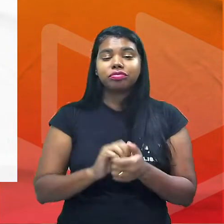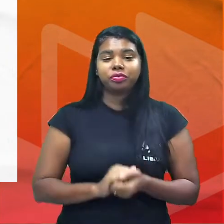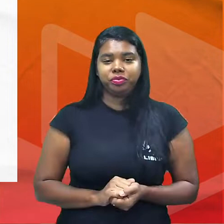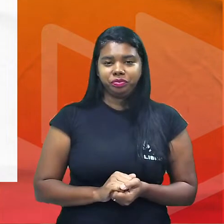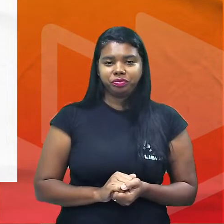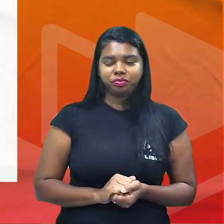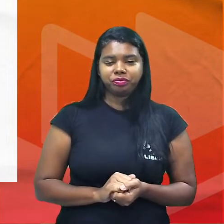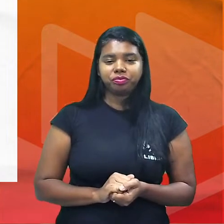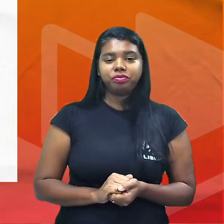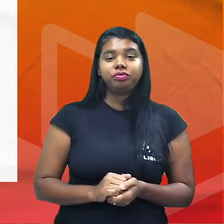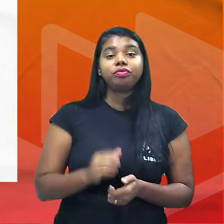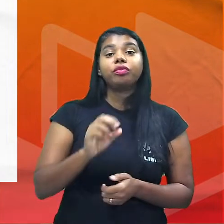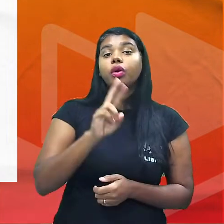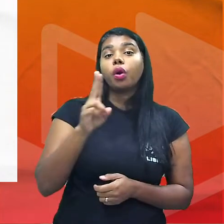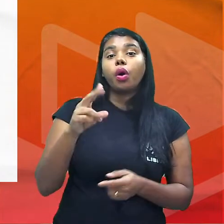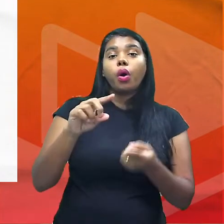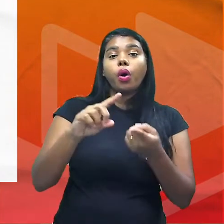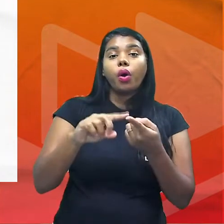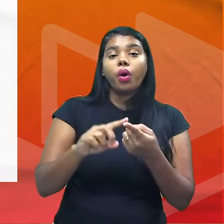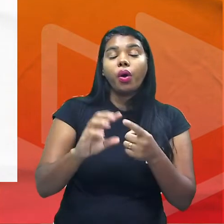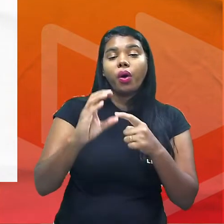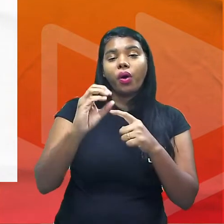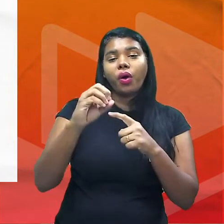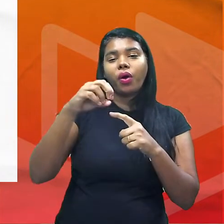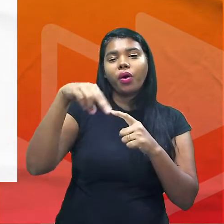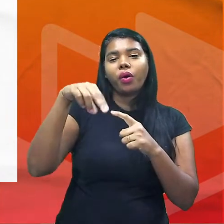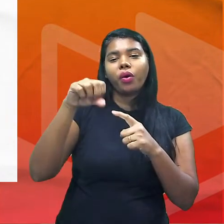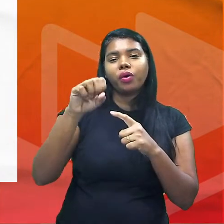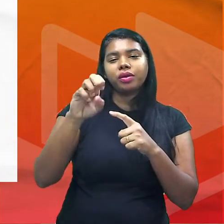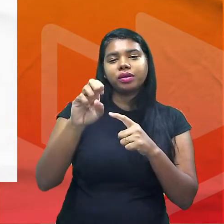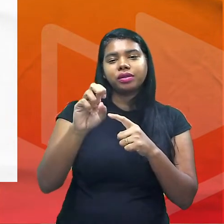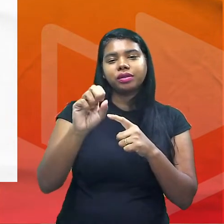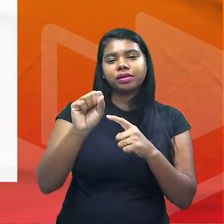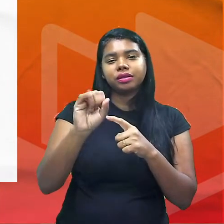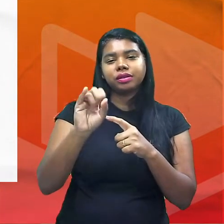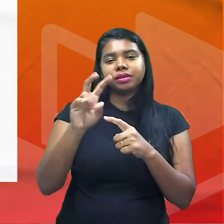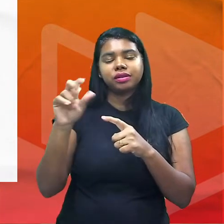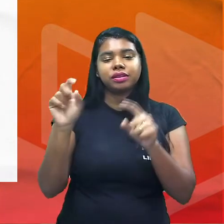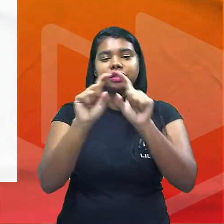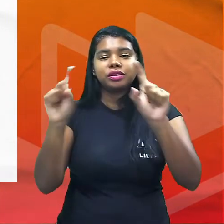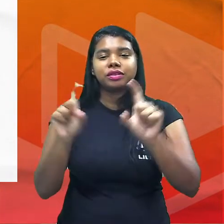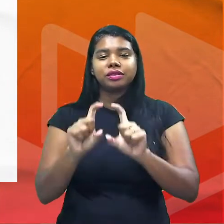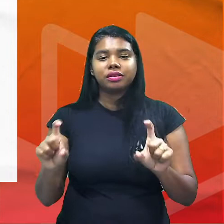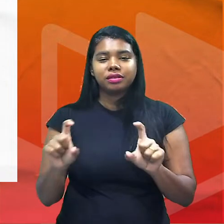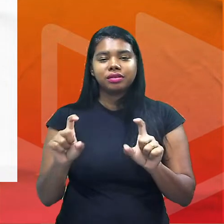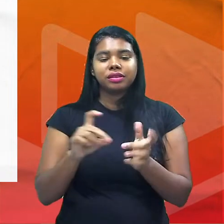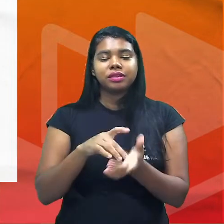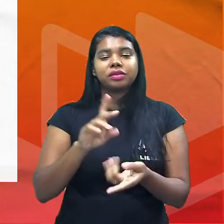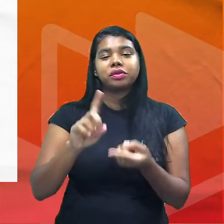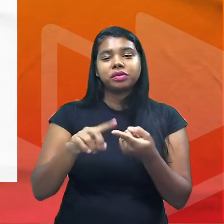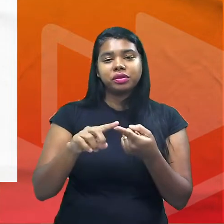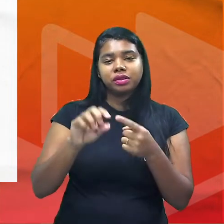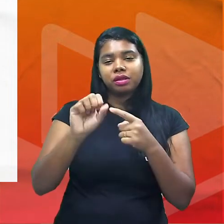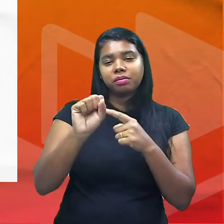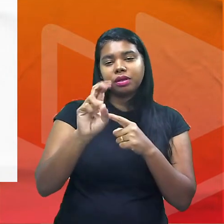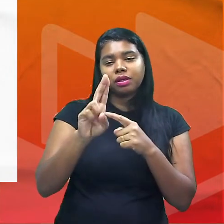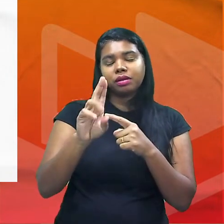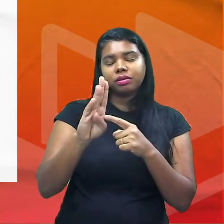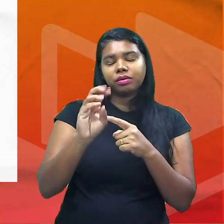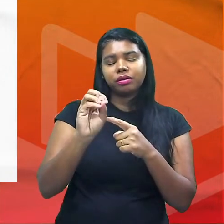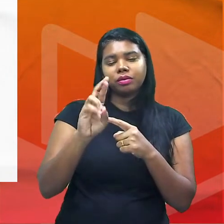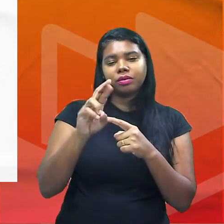concessiva como eu falei que a concessiva são conjunções que ligam orações subordinativas então ó